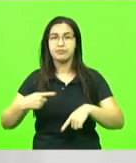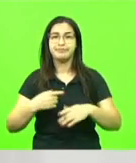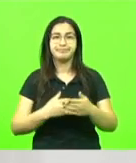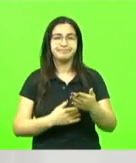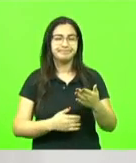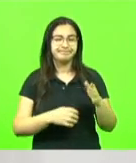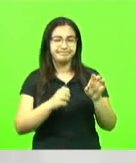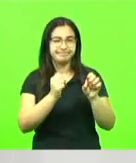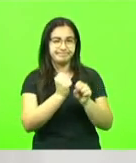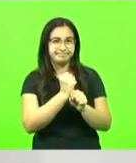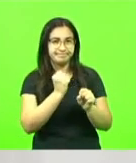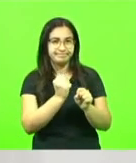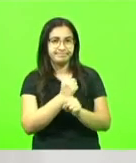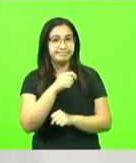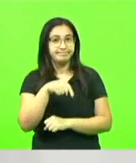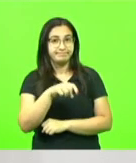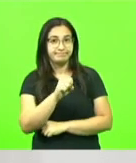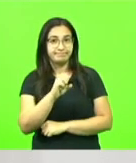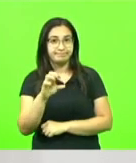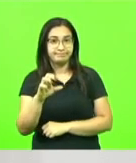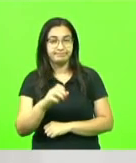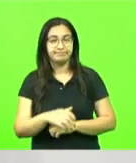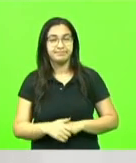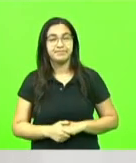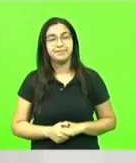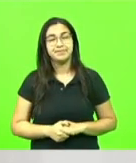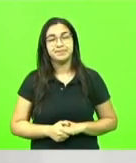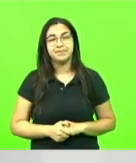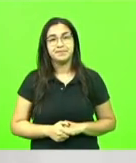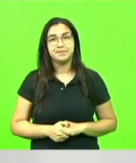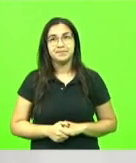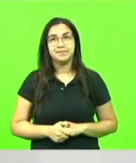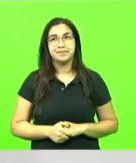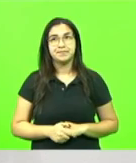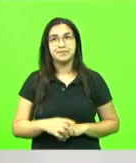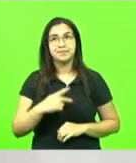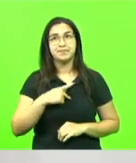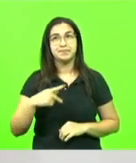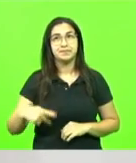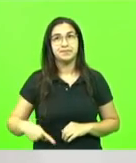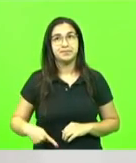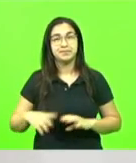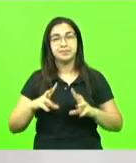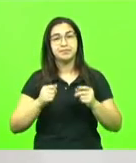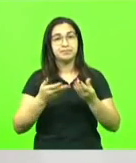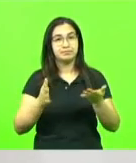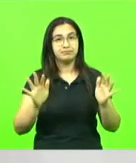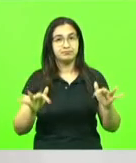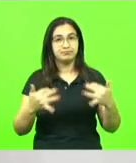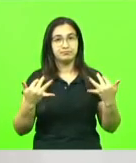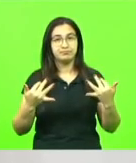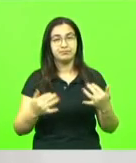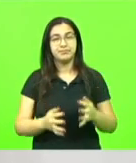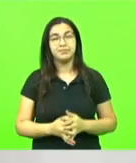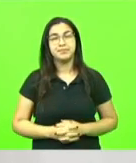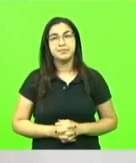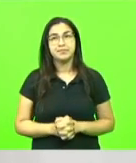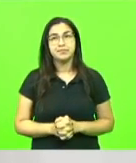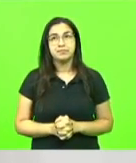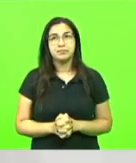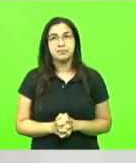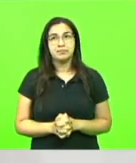aqui em Santa Catarina. Senhor presidente, senhores e senhores deputados, a todos que nos acompanham, catarinenses,